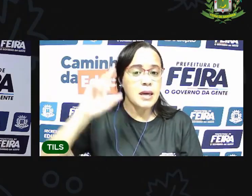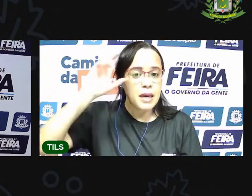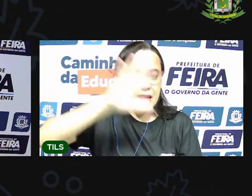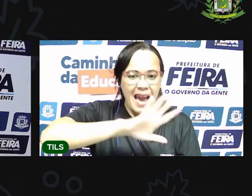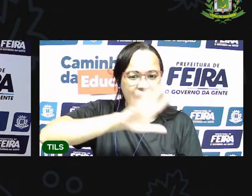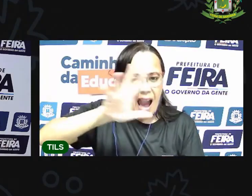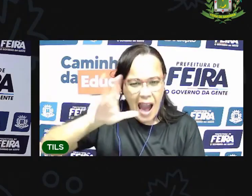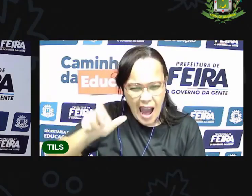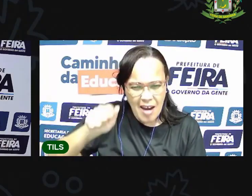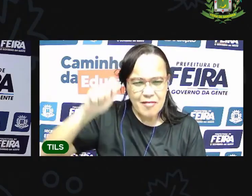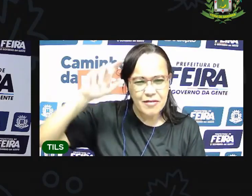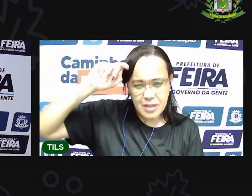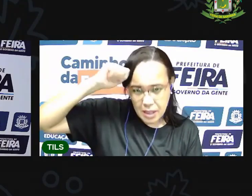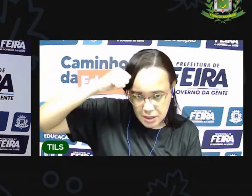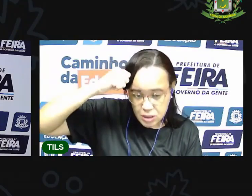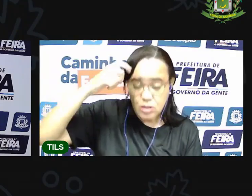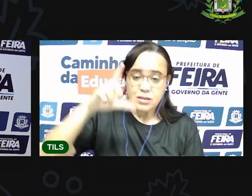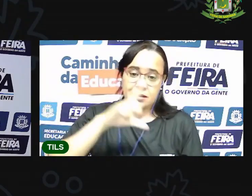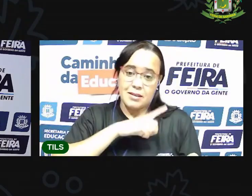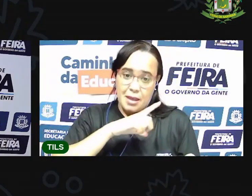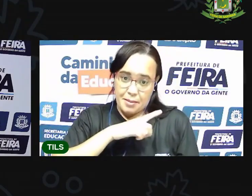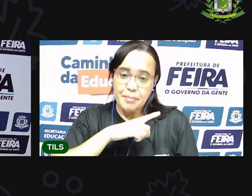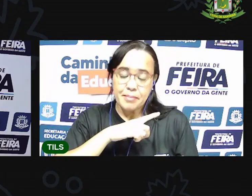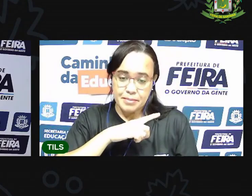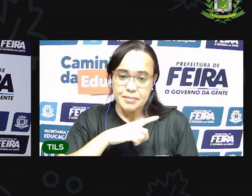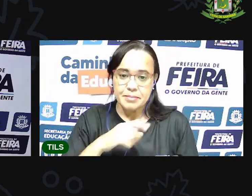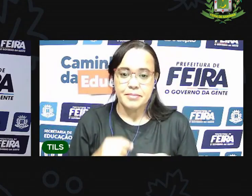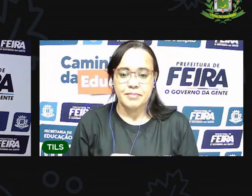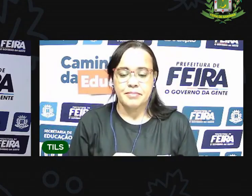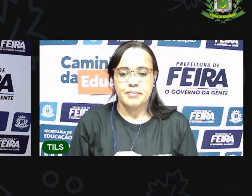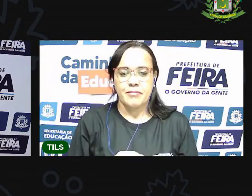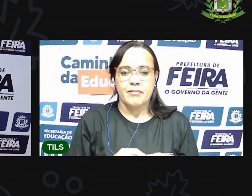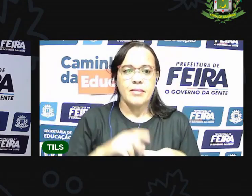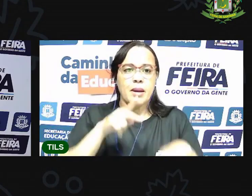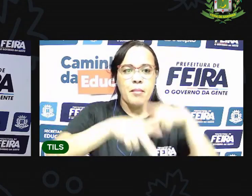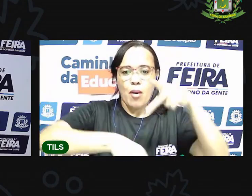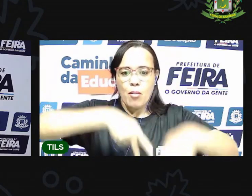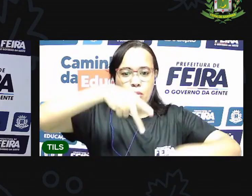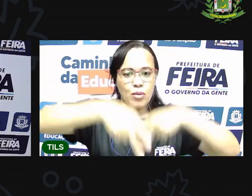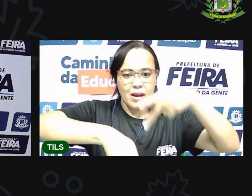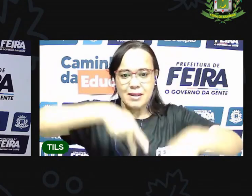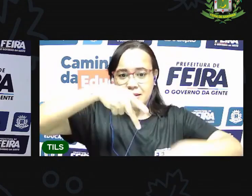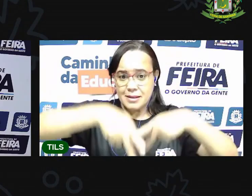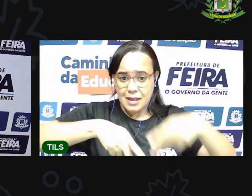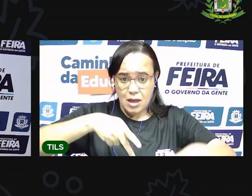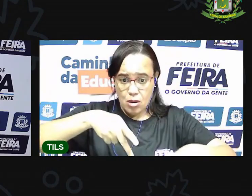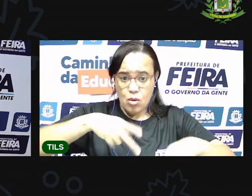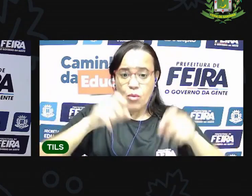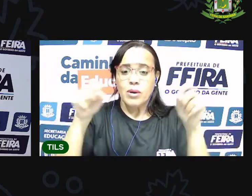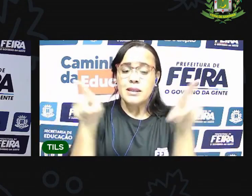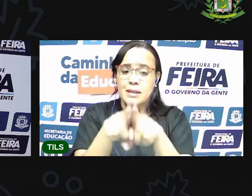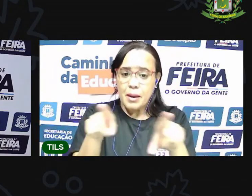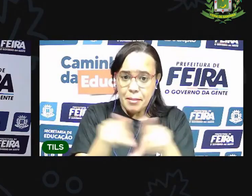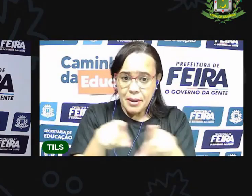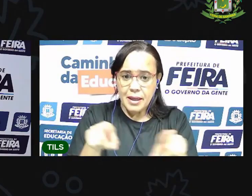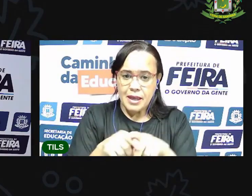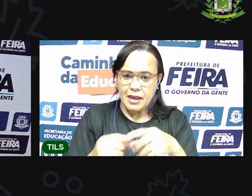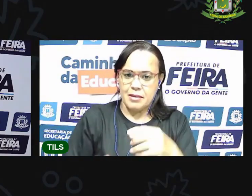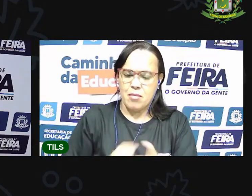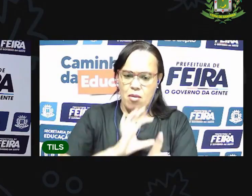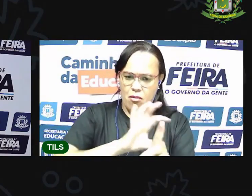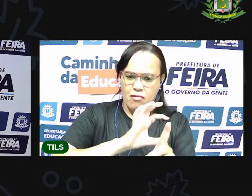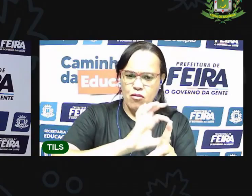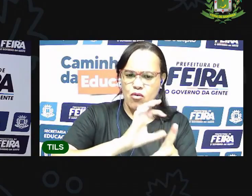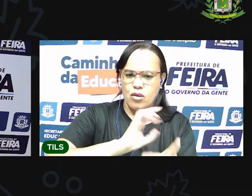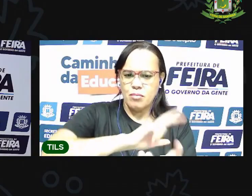presença desses povos no Brasil influenciou na nossa formação corporal, na nossa miscigenação,